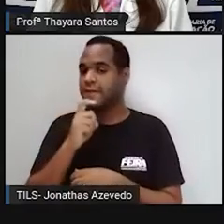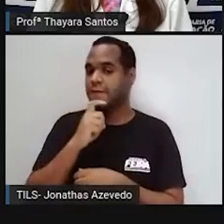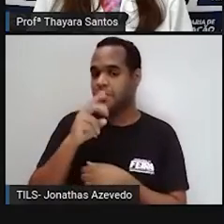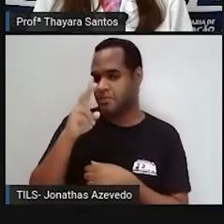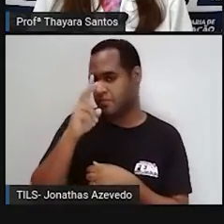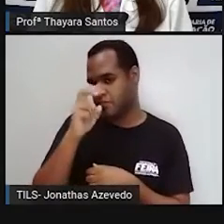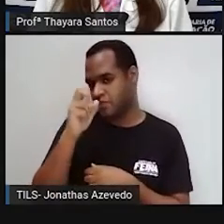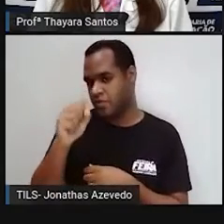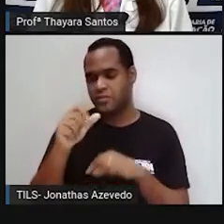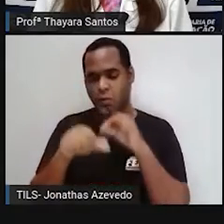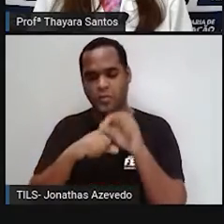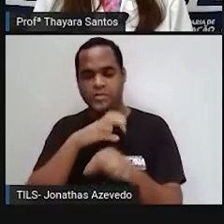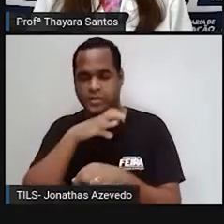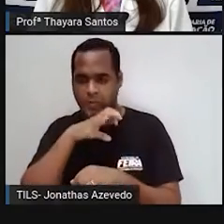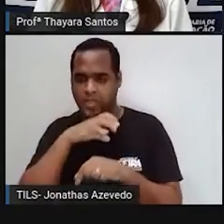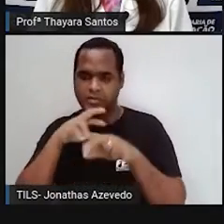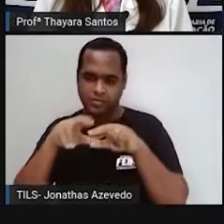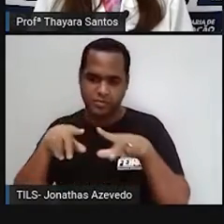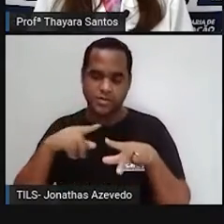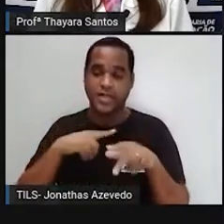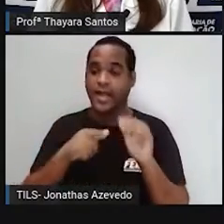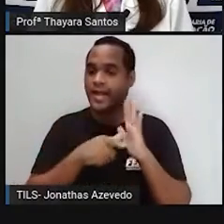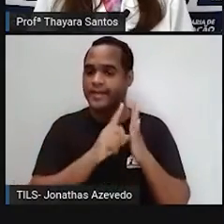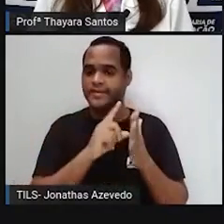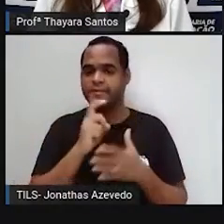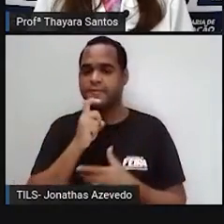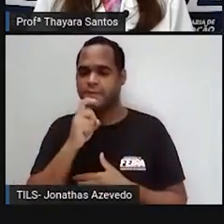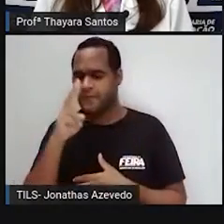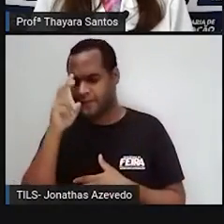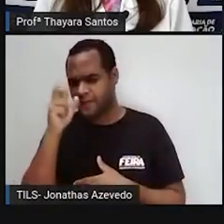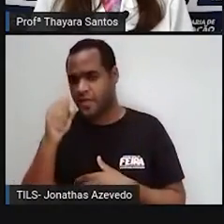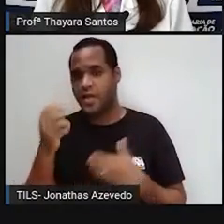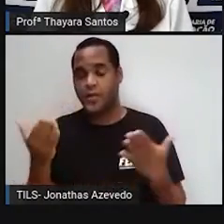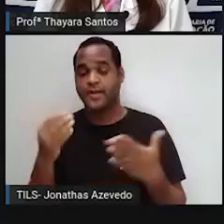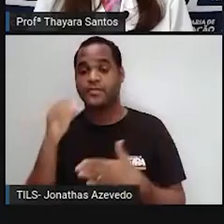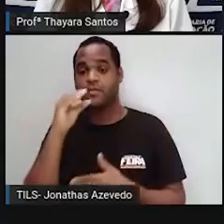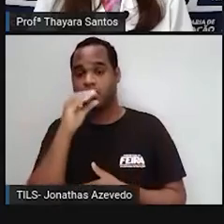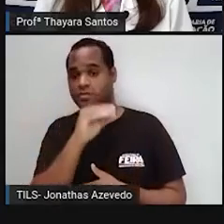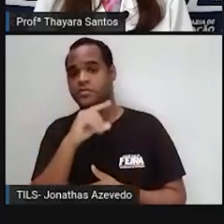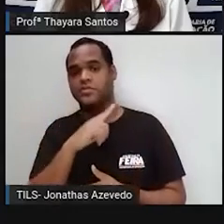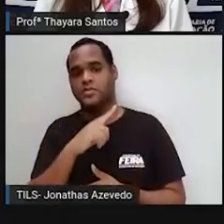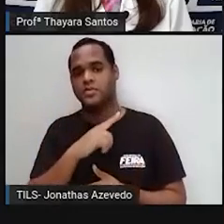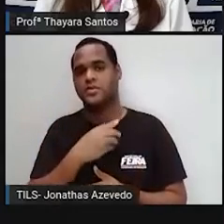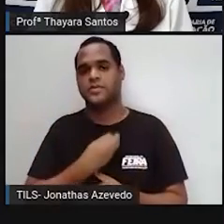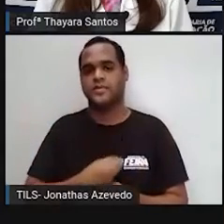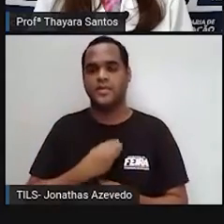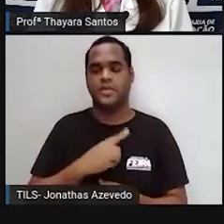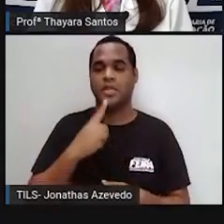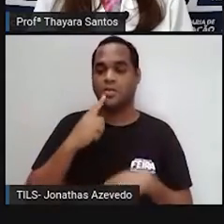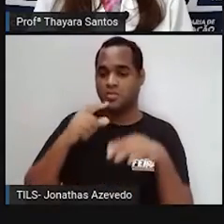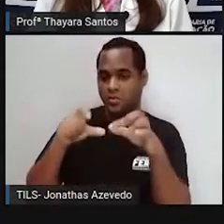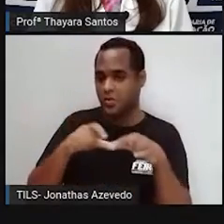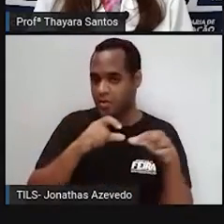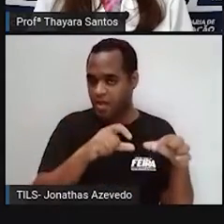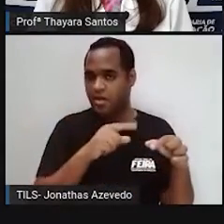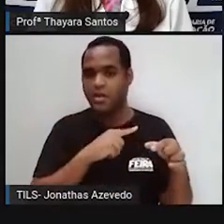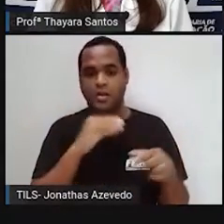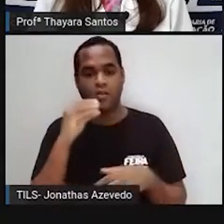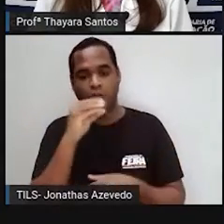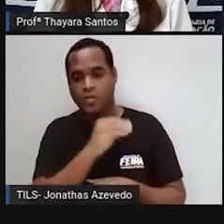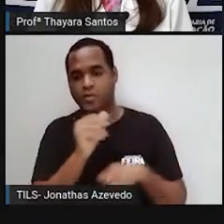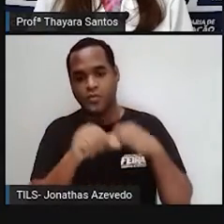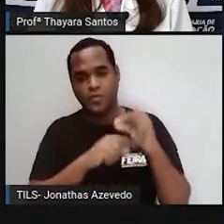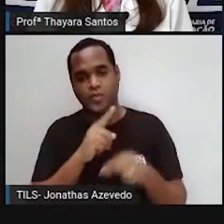chovendo mais, lugares que antes eram mais frios, agora eles estão mais quentes, lugares que antes eram mais quentes e agora estão mais